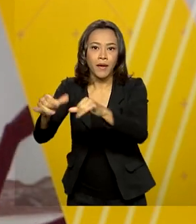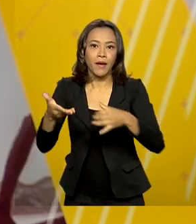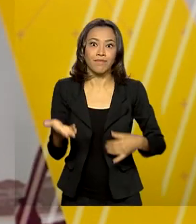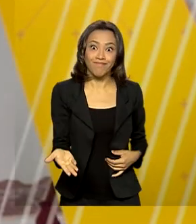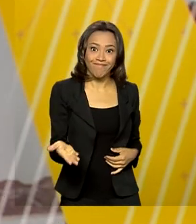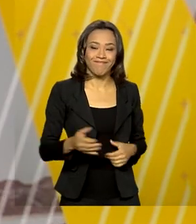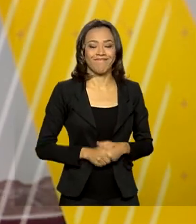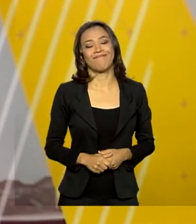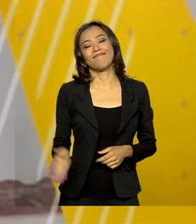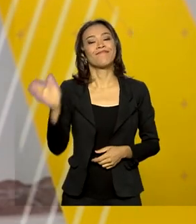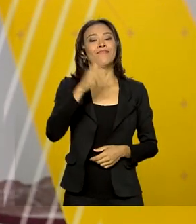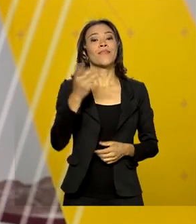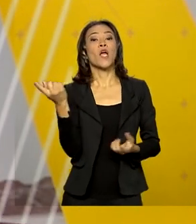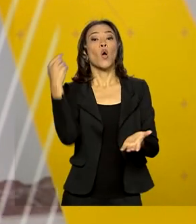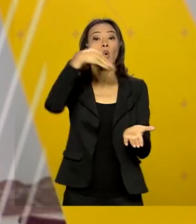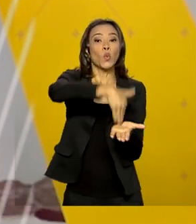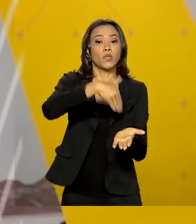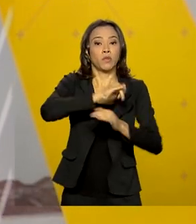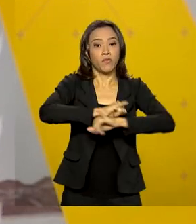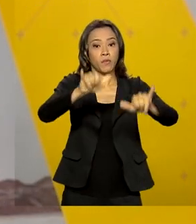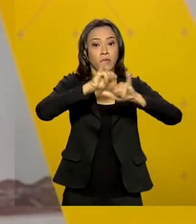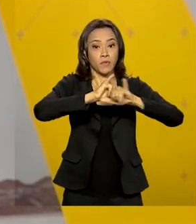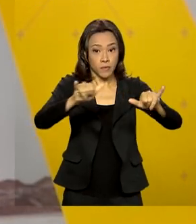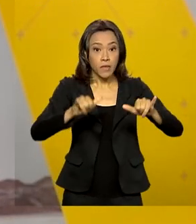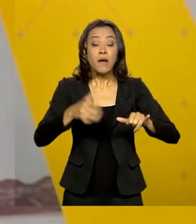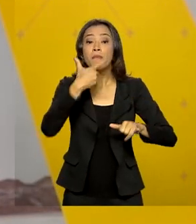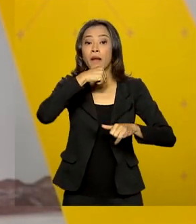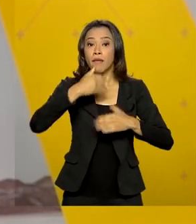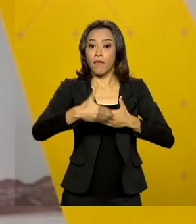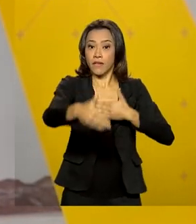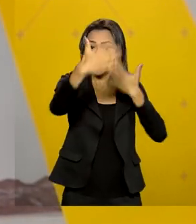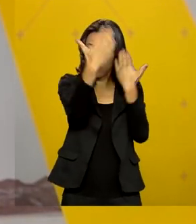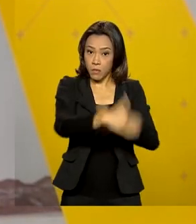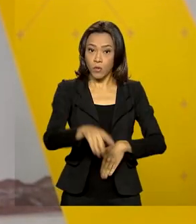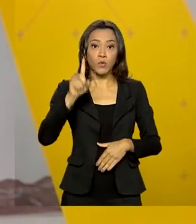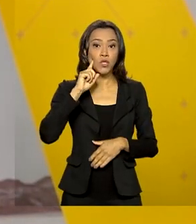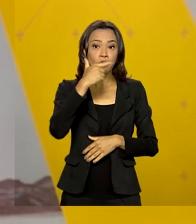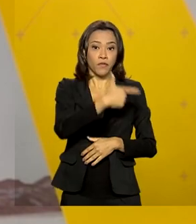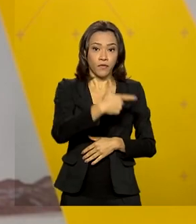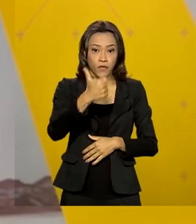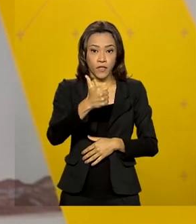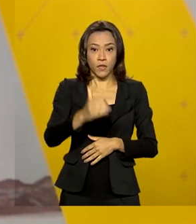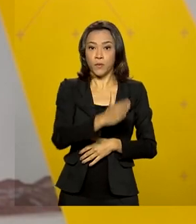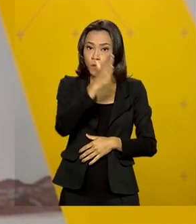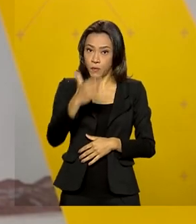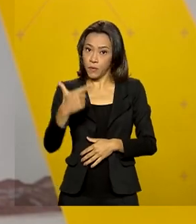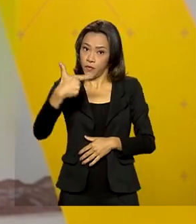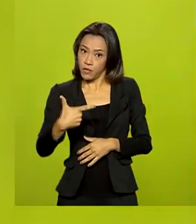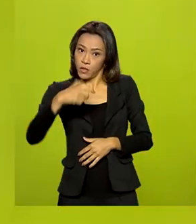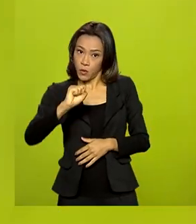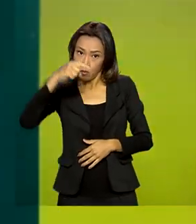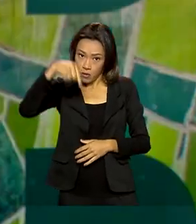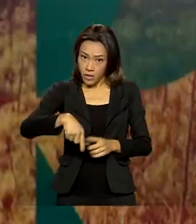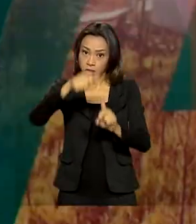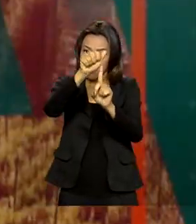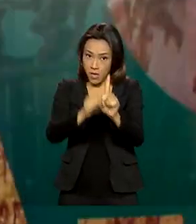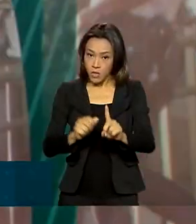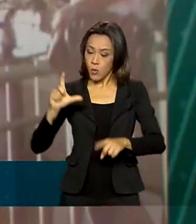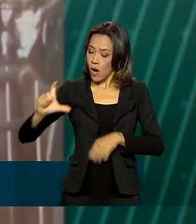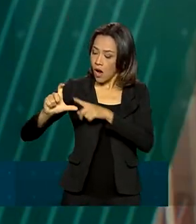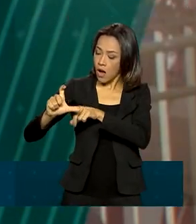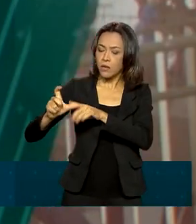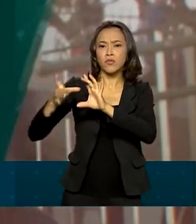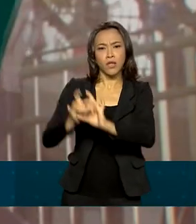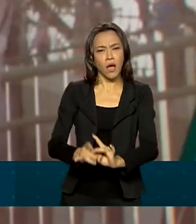E uma última informação, para quem vai fazer as provas do Enem nos dias 21 e 28 deste mês, o cartão de confirmação já está